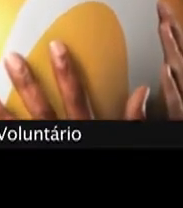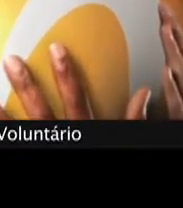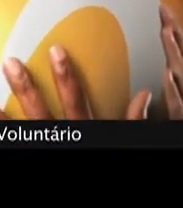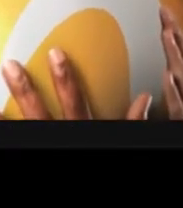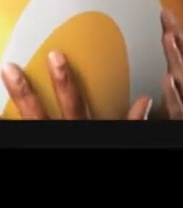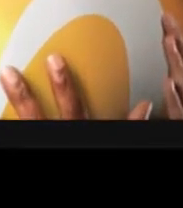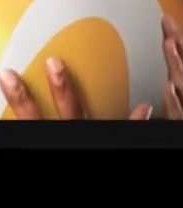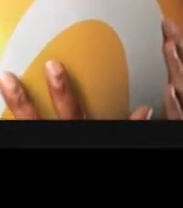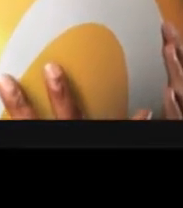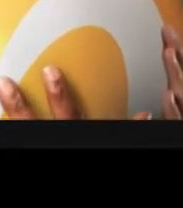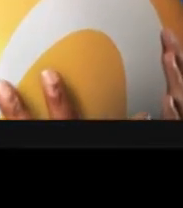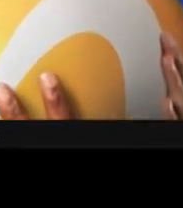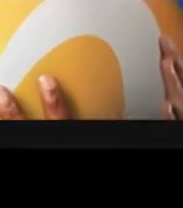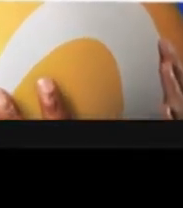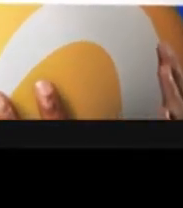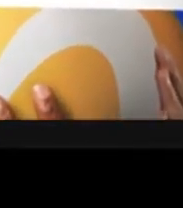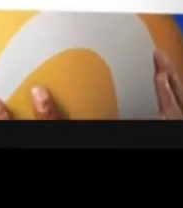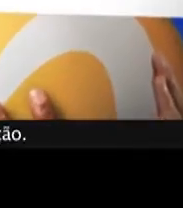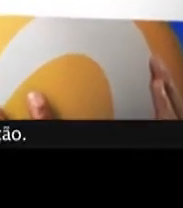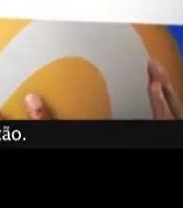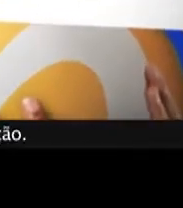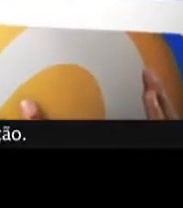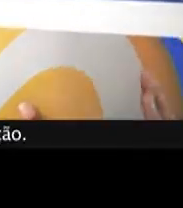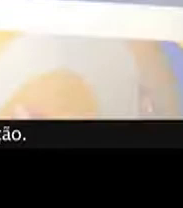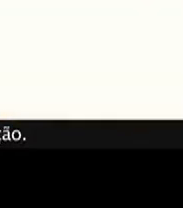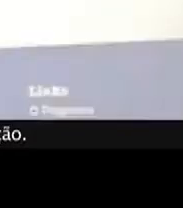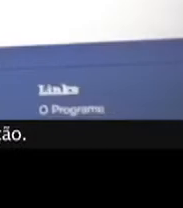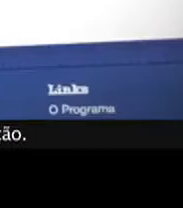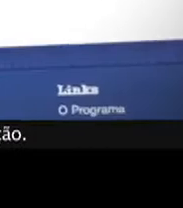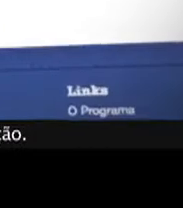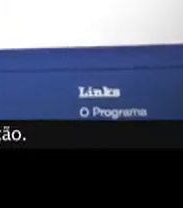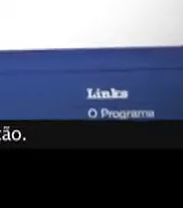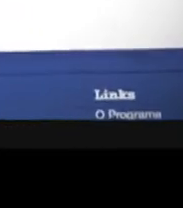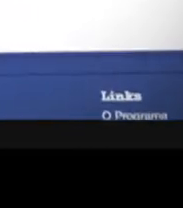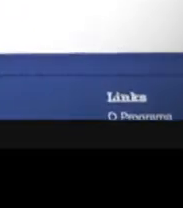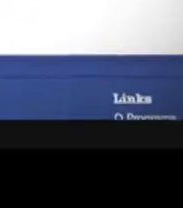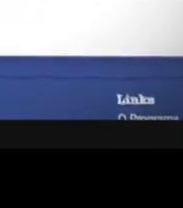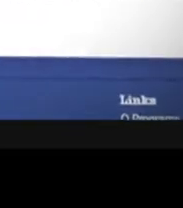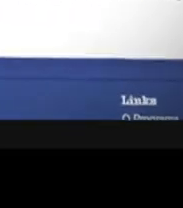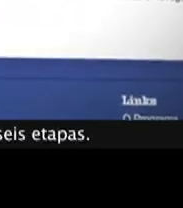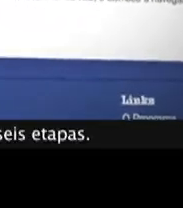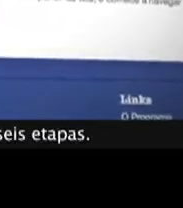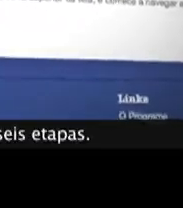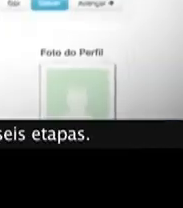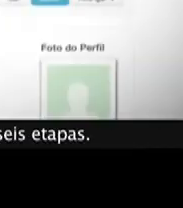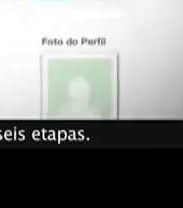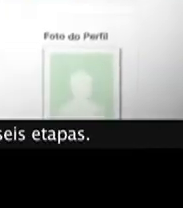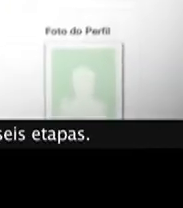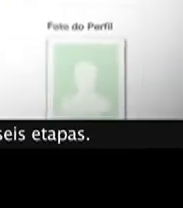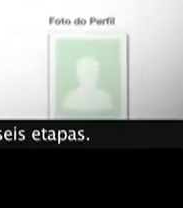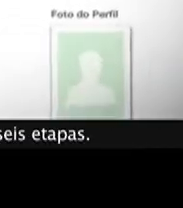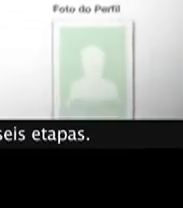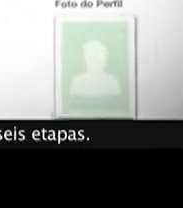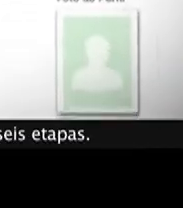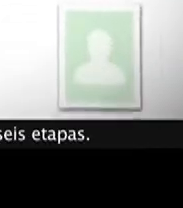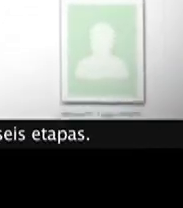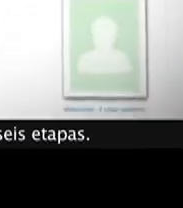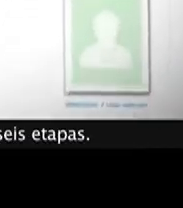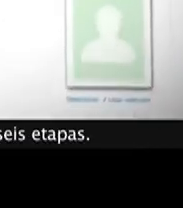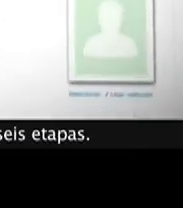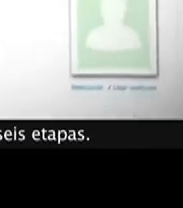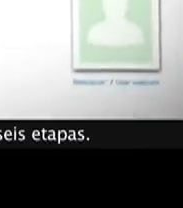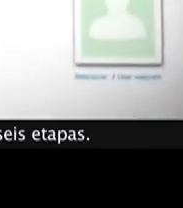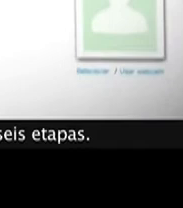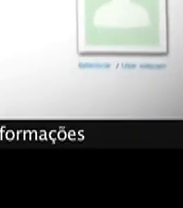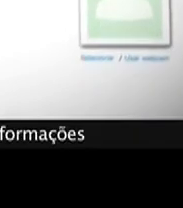Brasil Voluntário com seu e-mail e senha para completar o formulário de inscrição. O formulário de inscrição é dividido